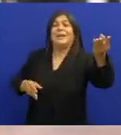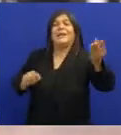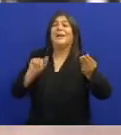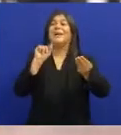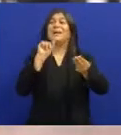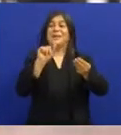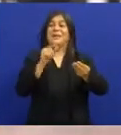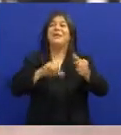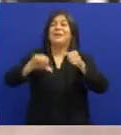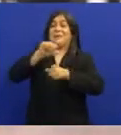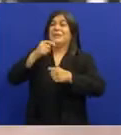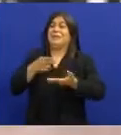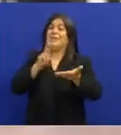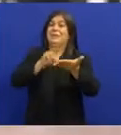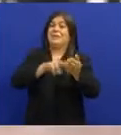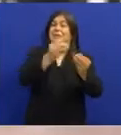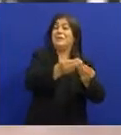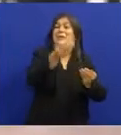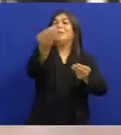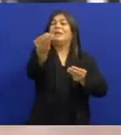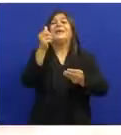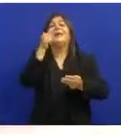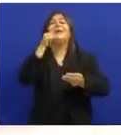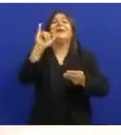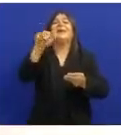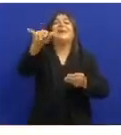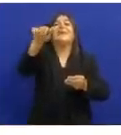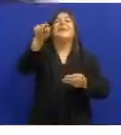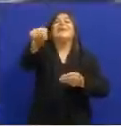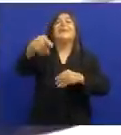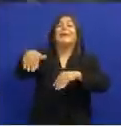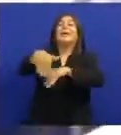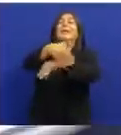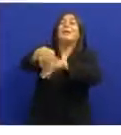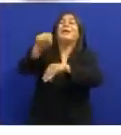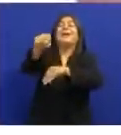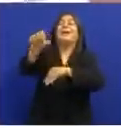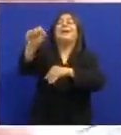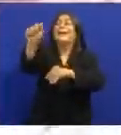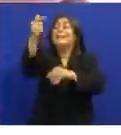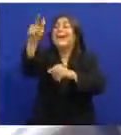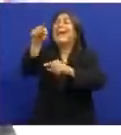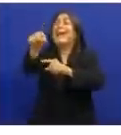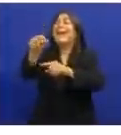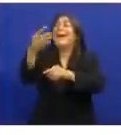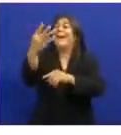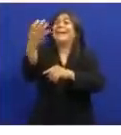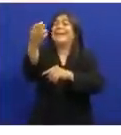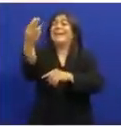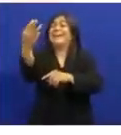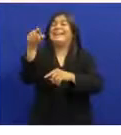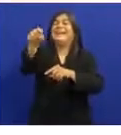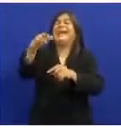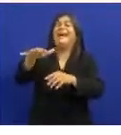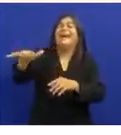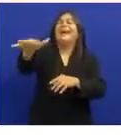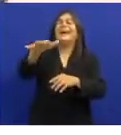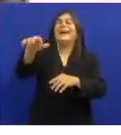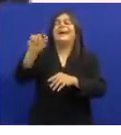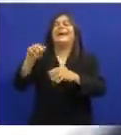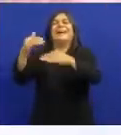Leste postar Mande pra ser entrega Dona Inês Lá na rua Do Sol 43 No Suburgo de